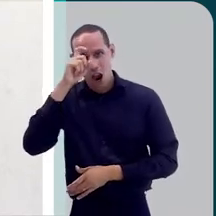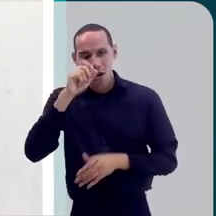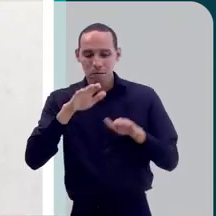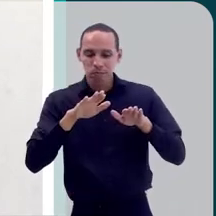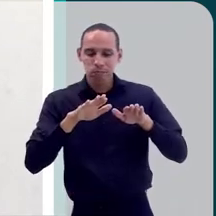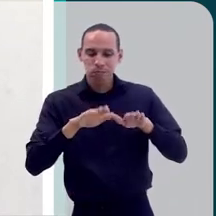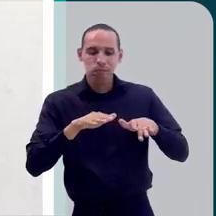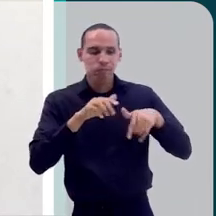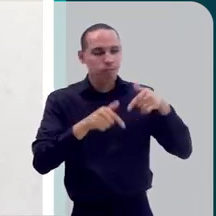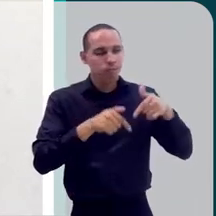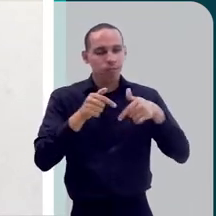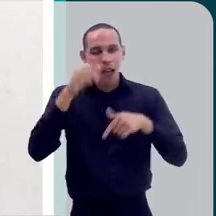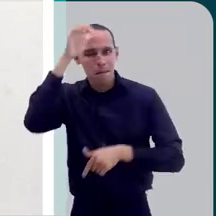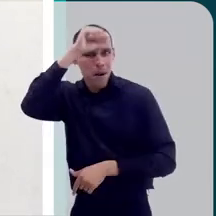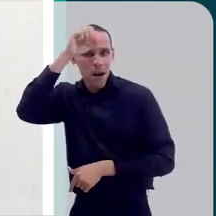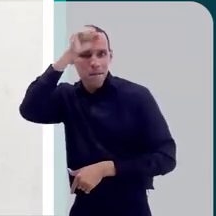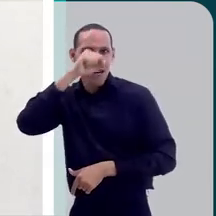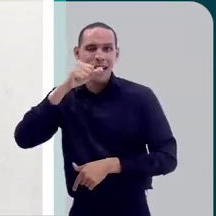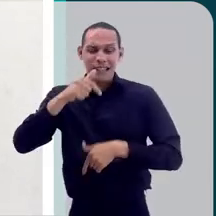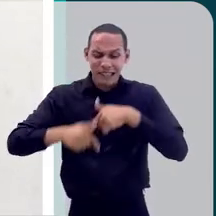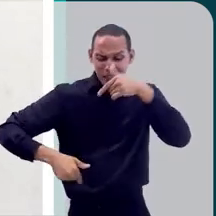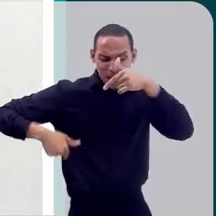árduo,